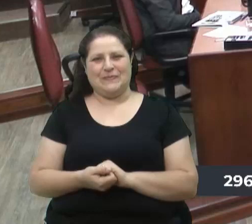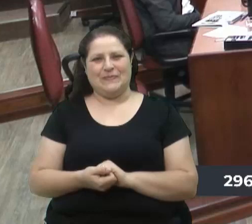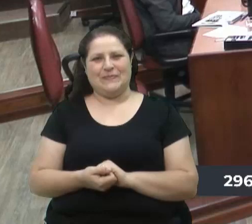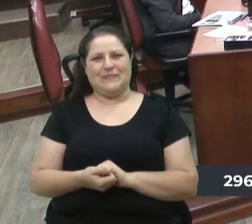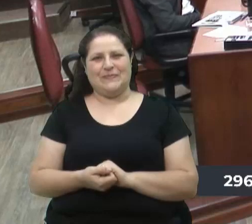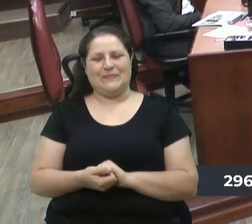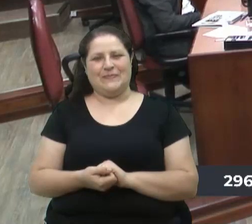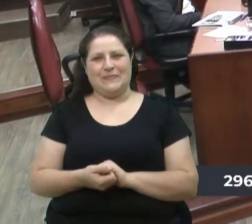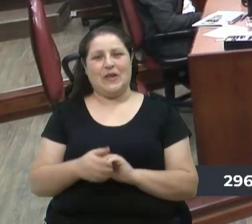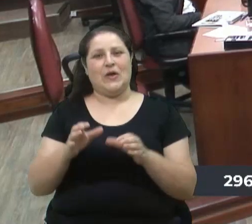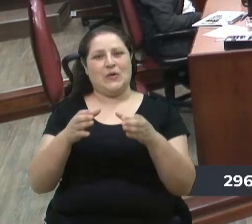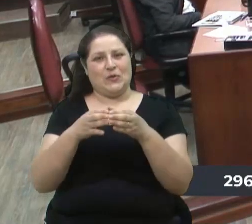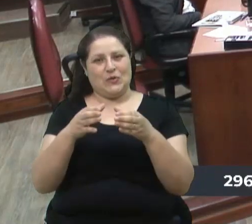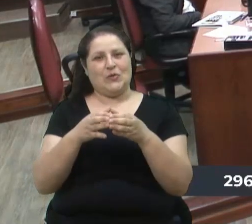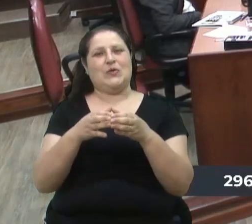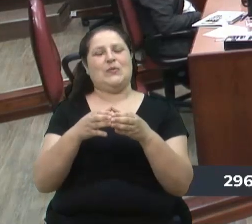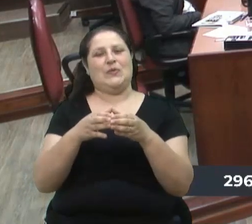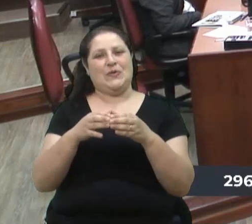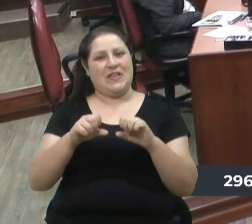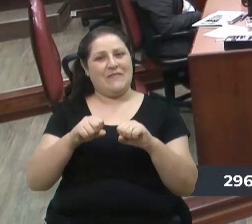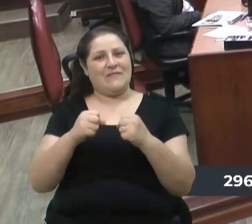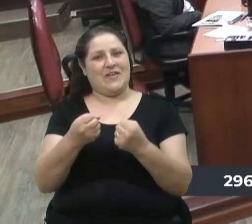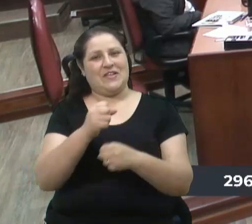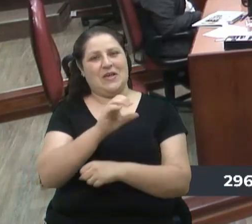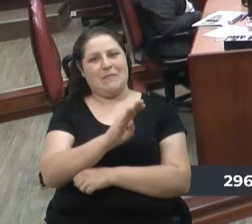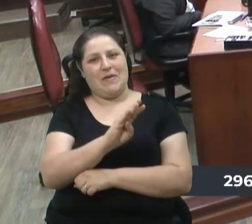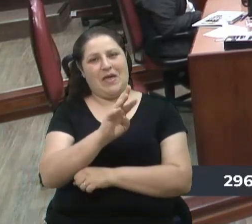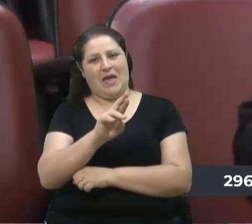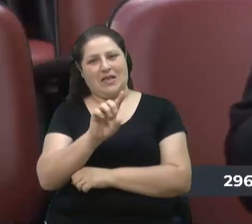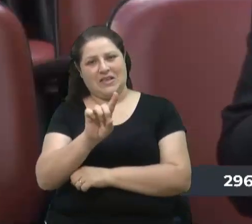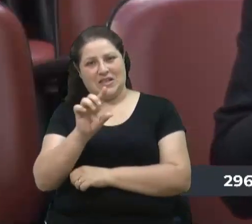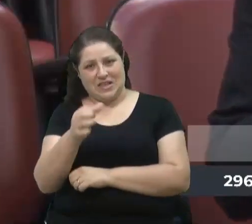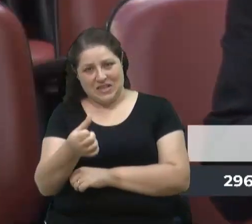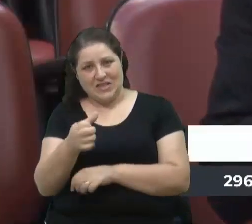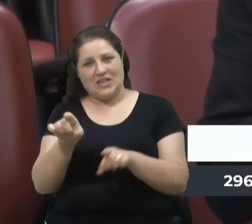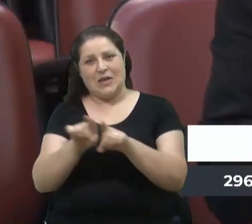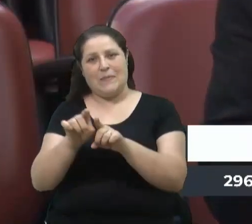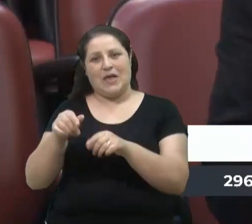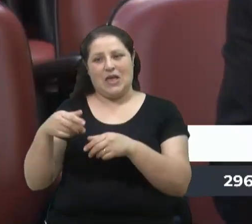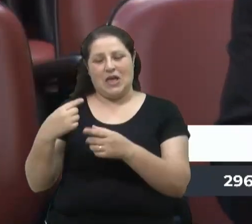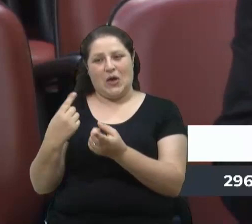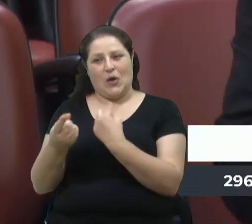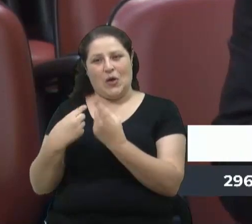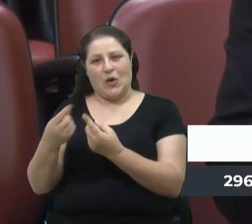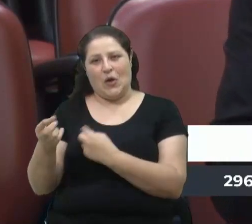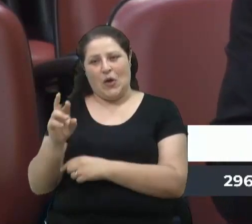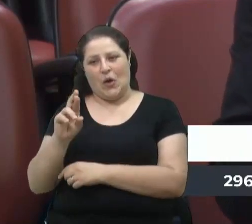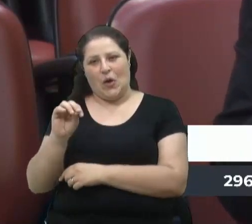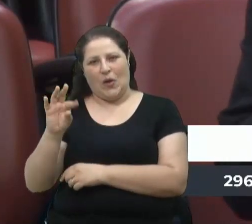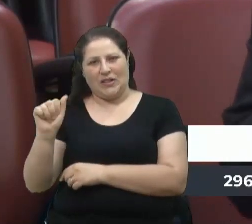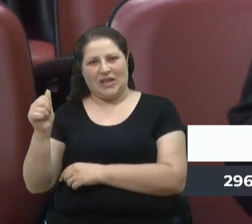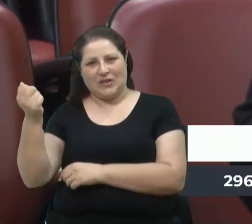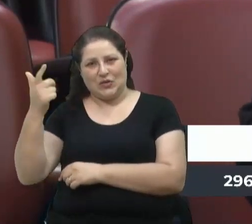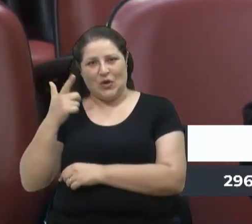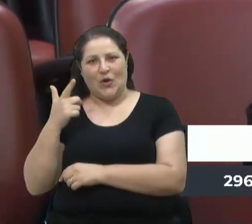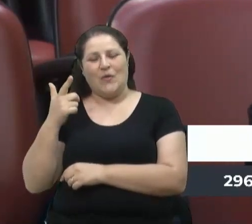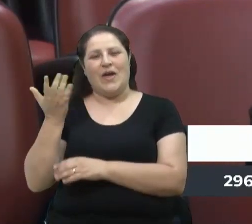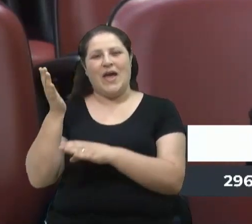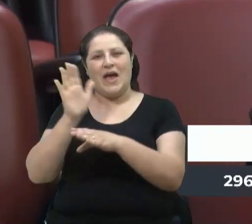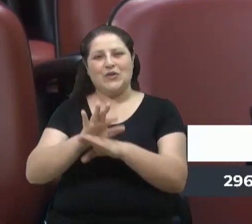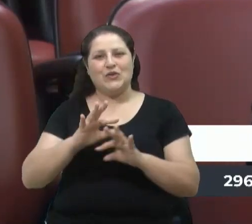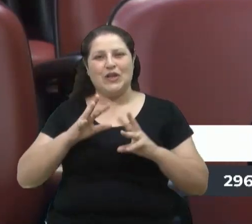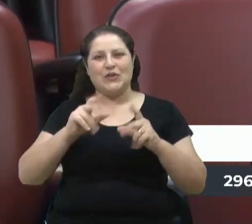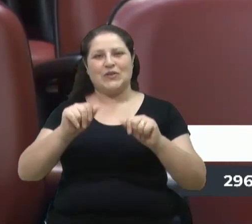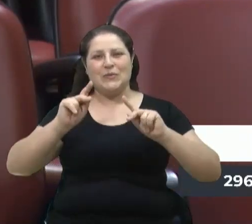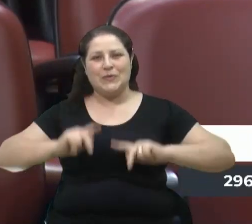Melhoria da Rota do Sol e BX116, ela veio nesse sentido, receber a colaboração de todos que possam